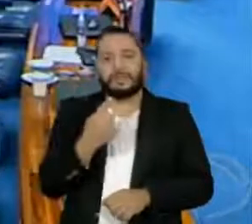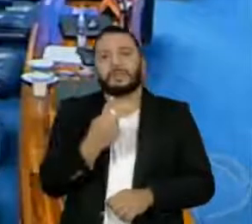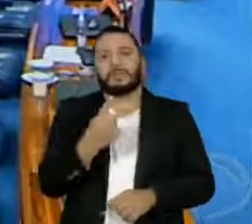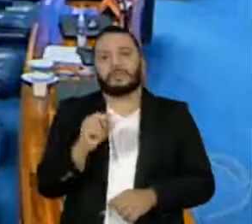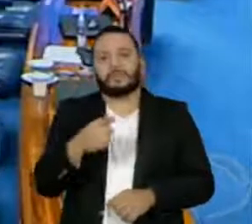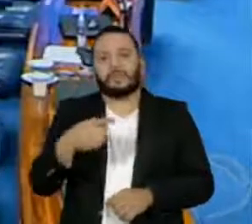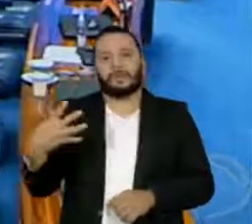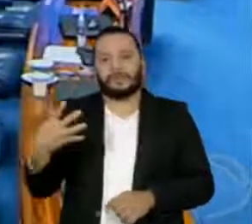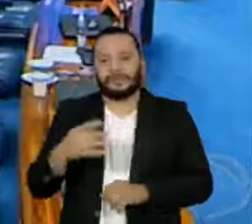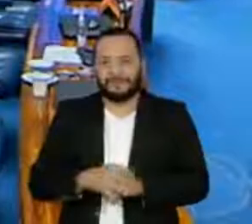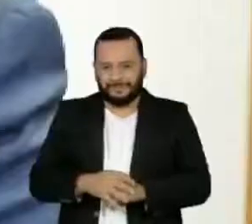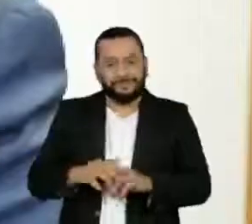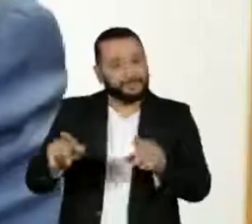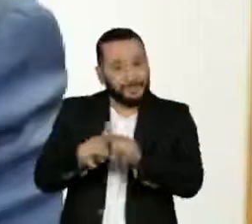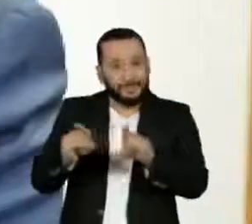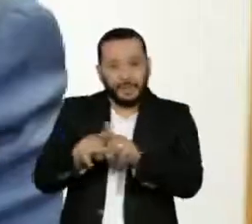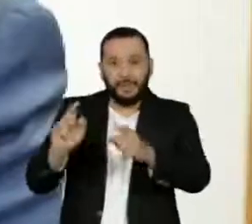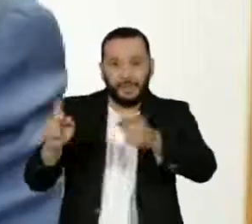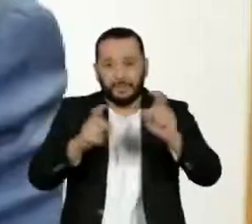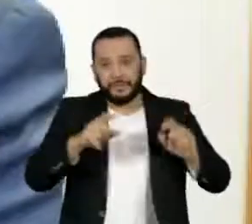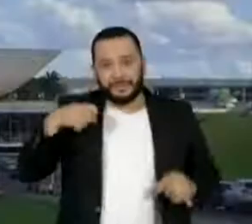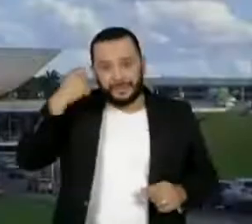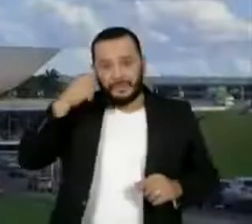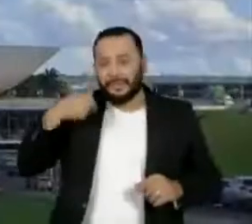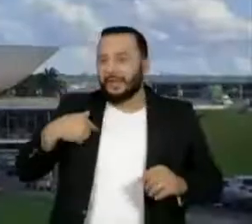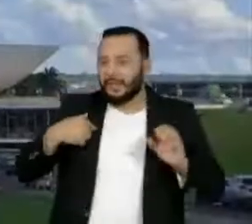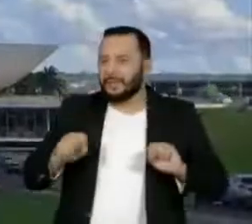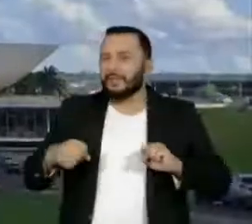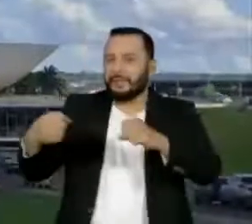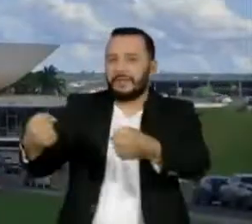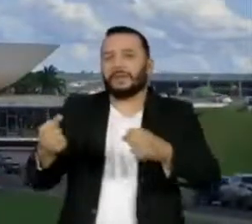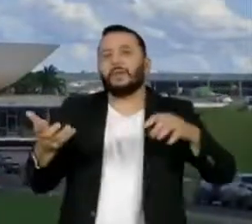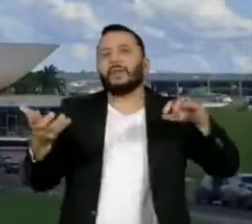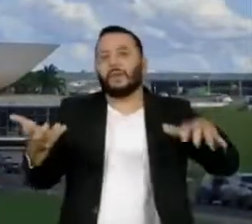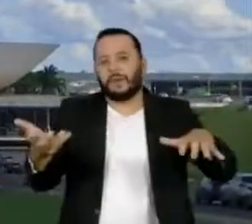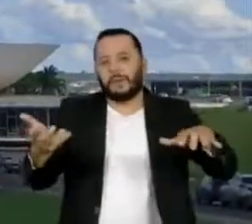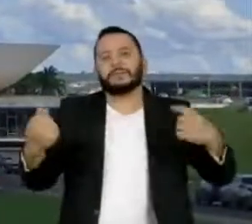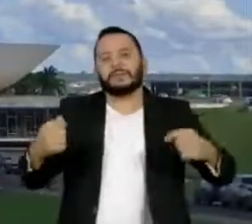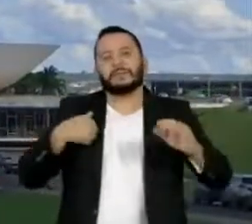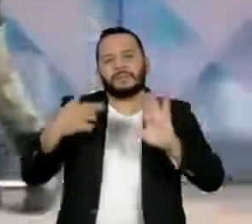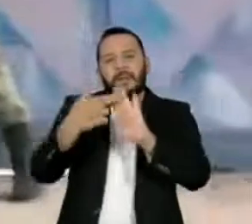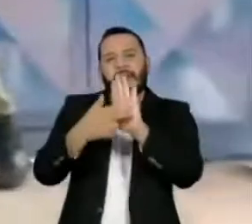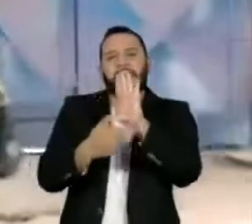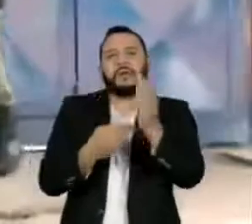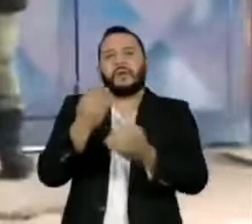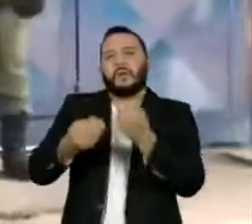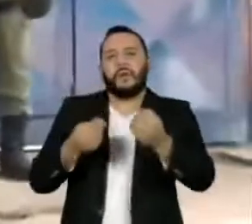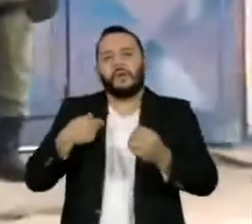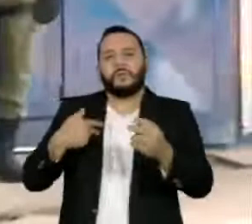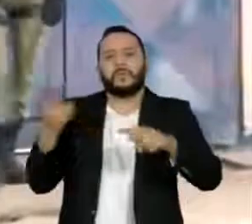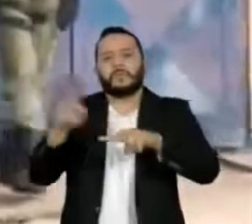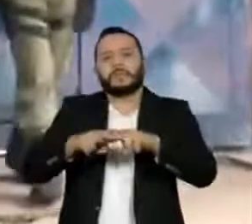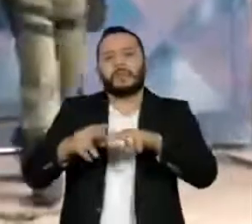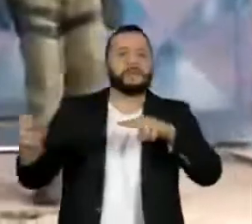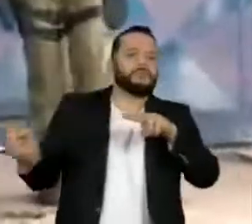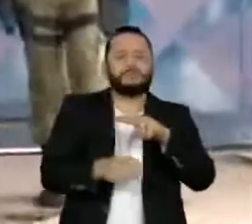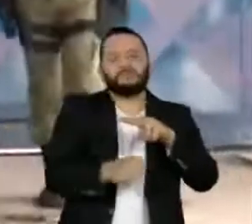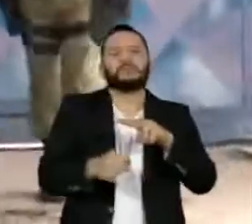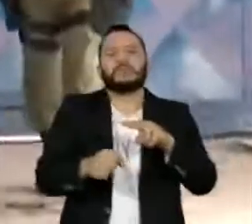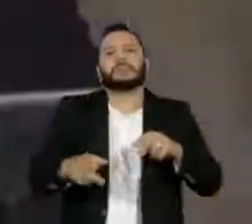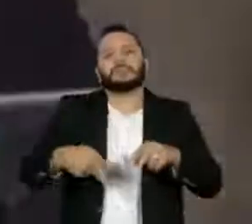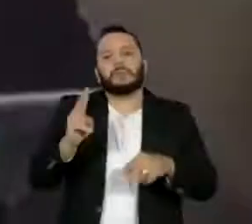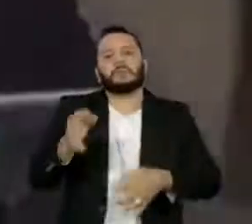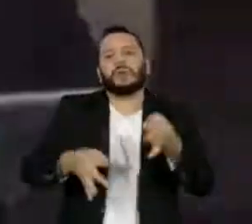conversa com os senadores, o desembargador defendeu que o Congresso defina as regras sobre a prisão após condenação em segunda